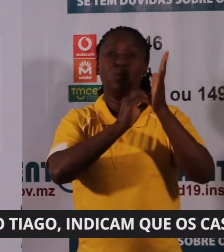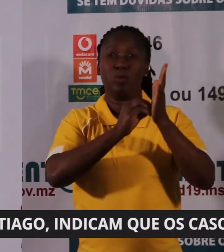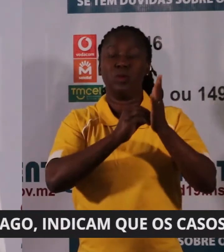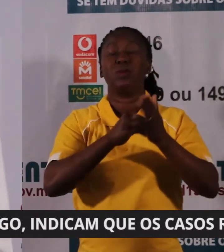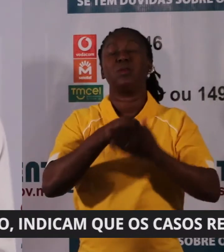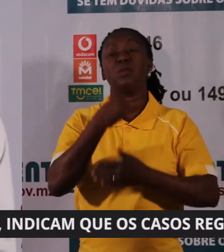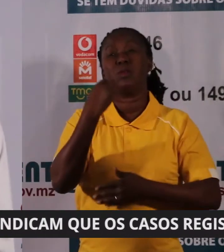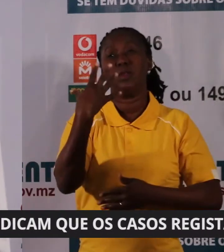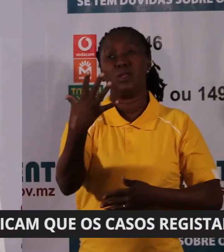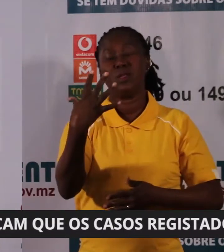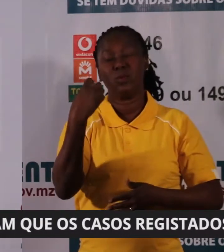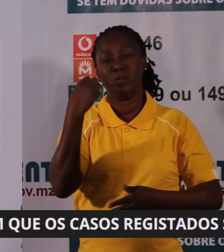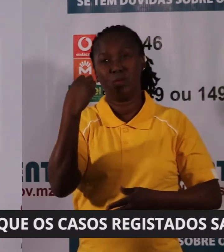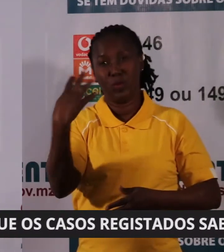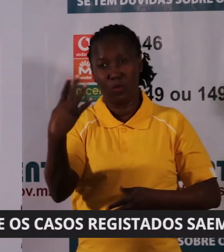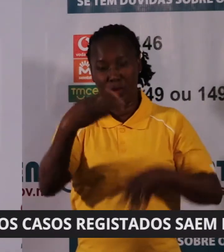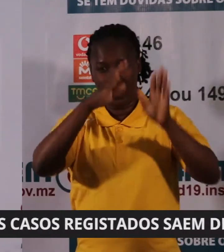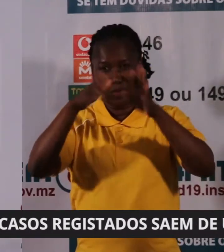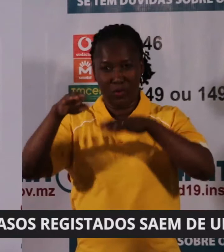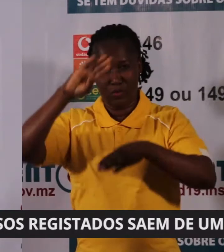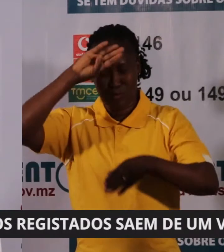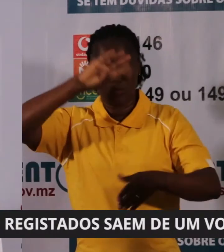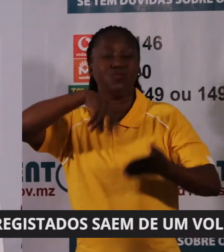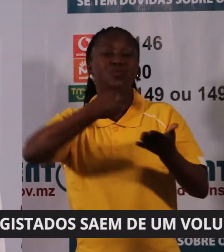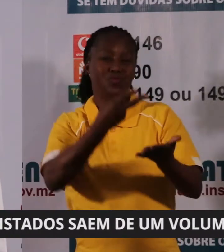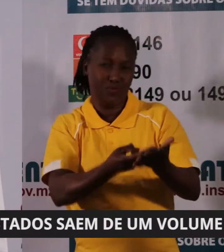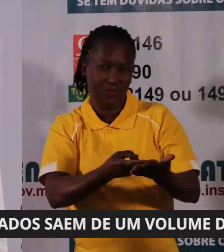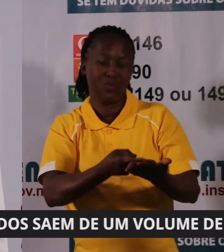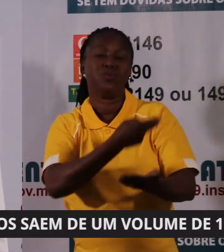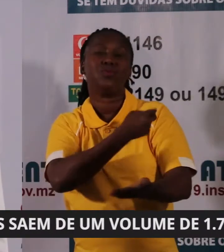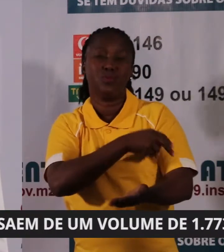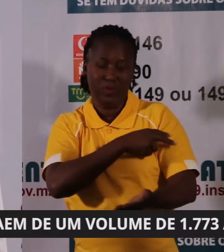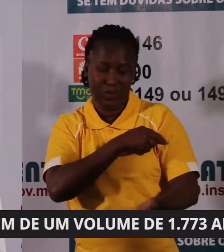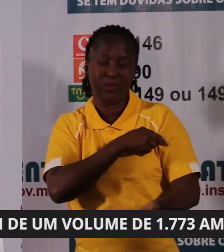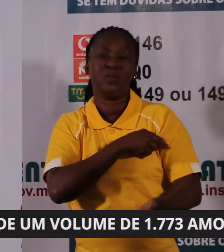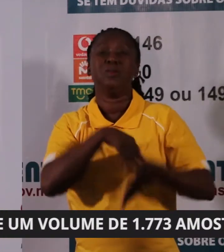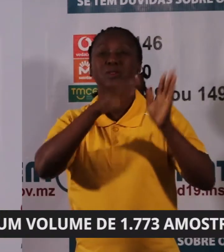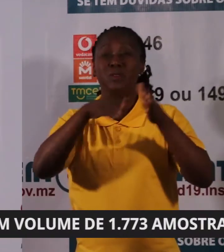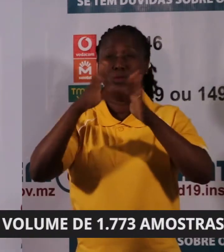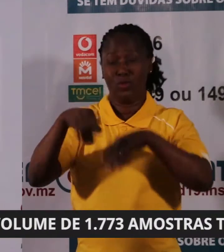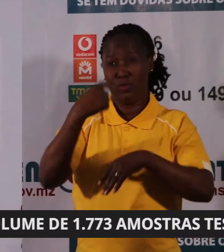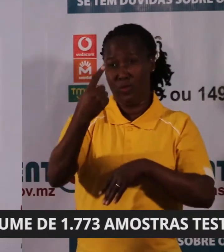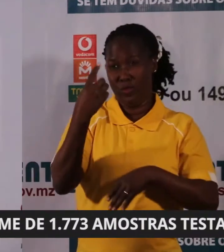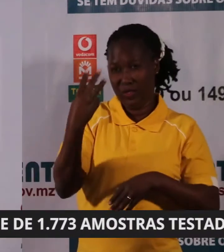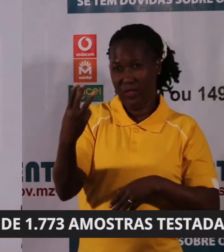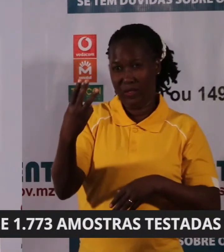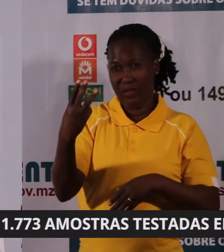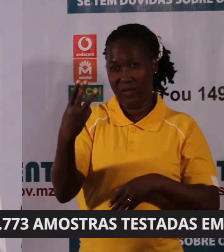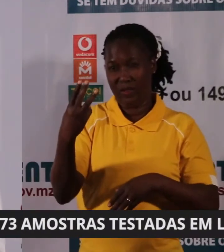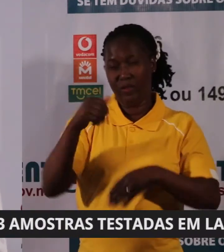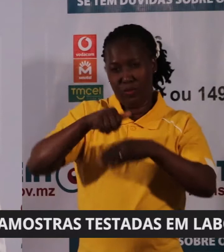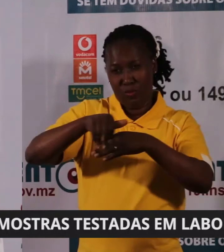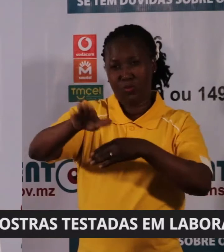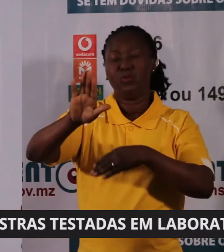54 pessoas internadas desde a Covid-19 13 das quais ainda se